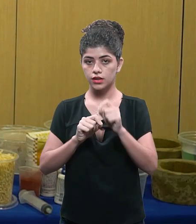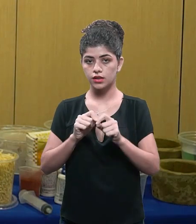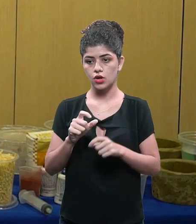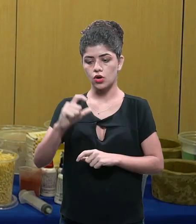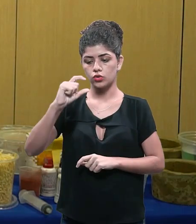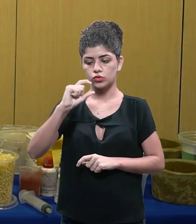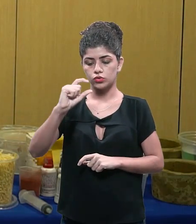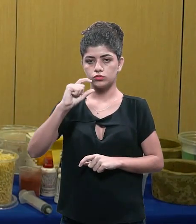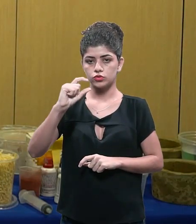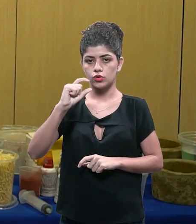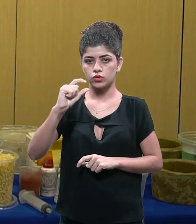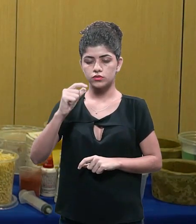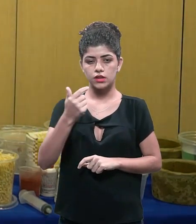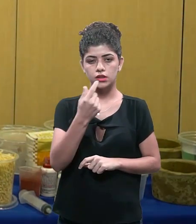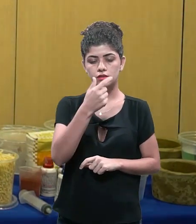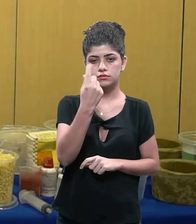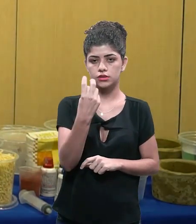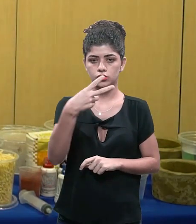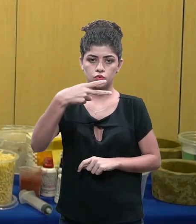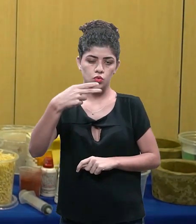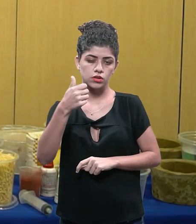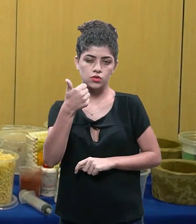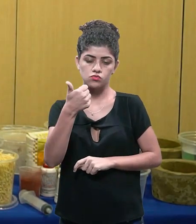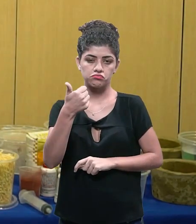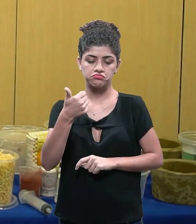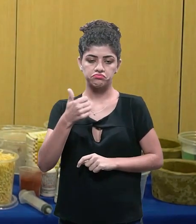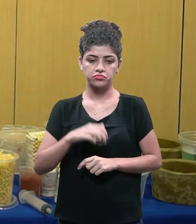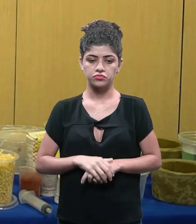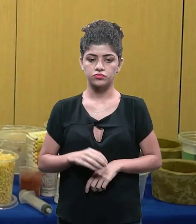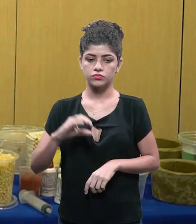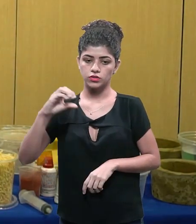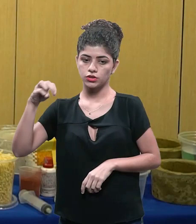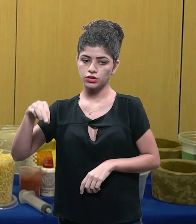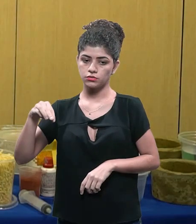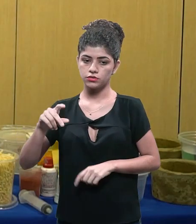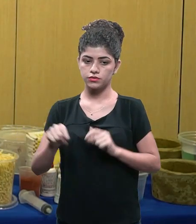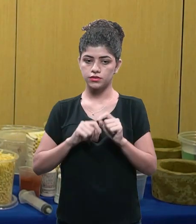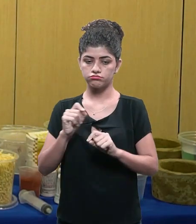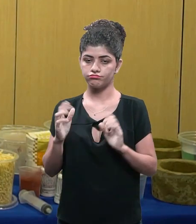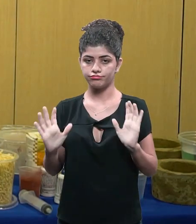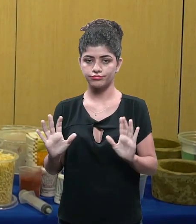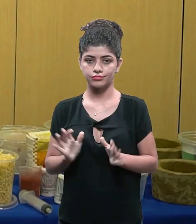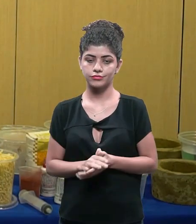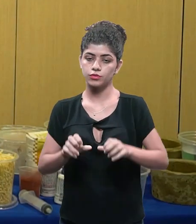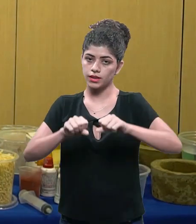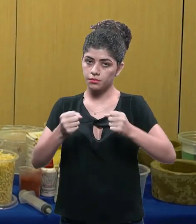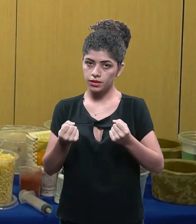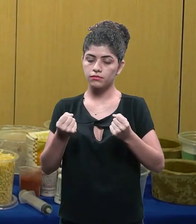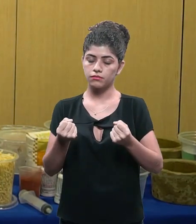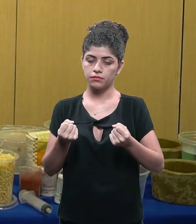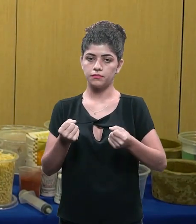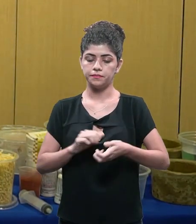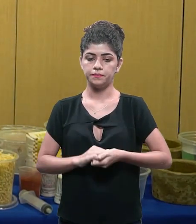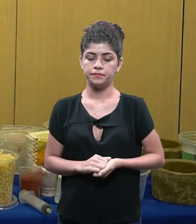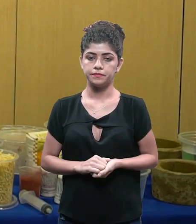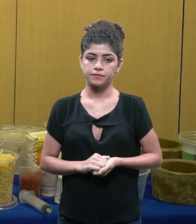parede uma espessura mínima geralmente uns 2 a 1 centímetro e meio eu preciso ter de parede se eu fizer algo mais fino do que isso